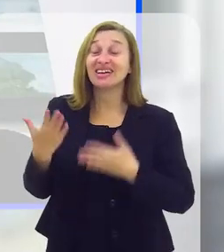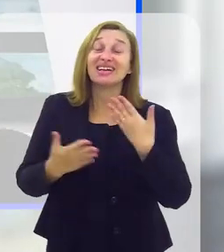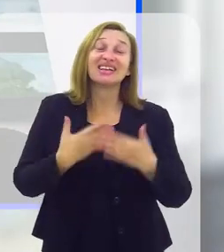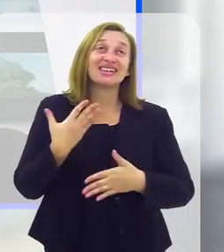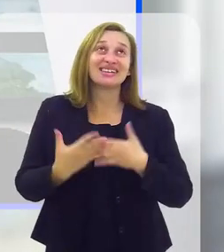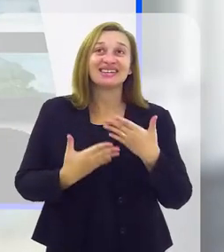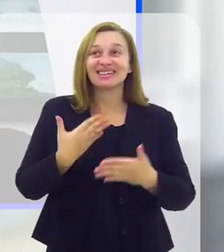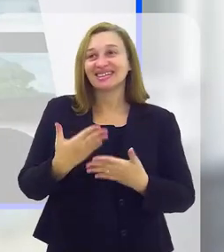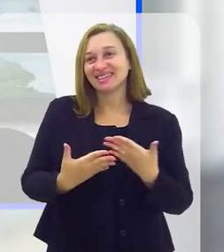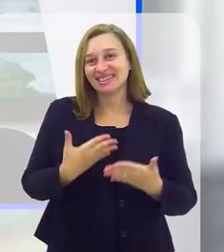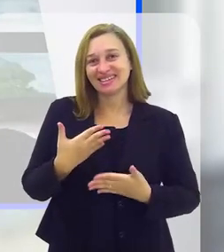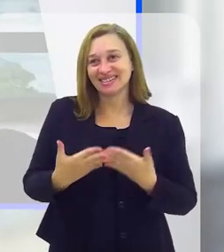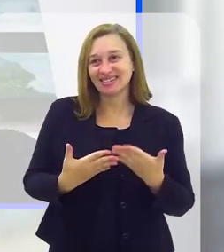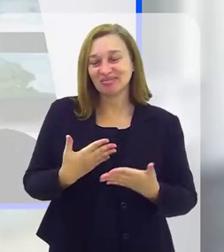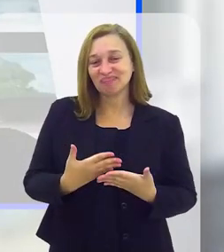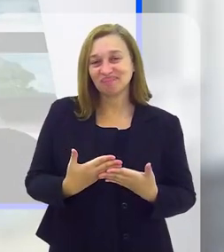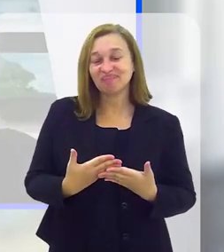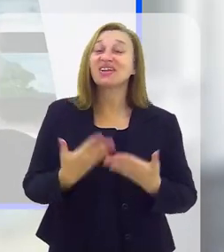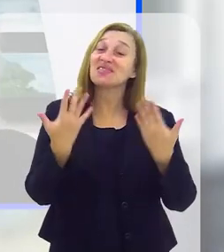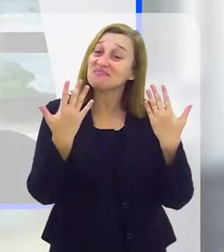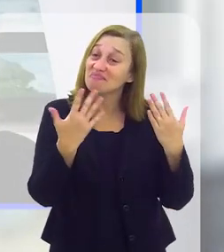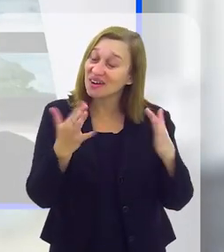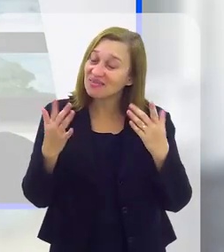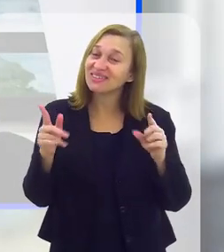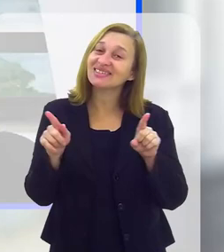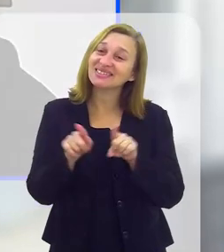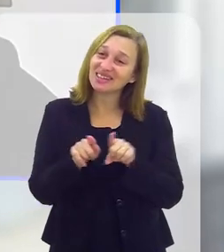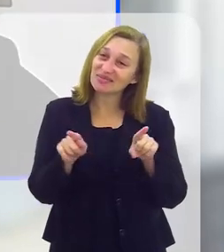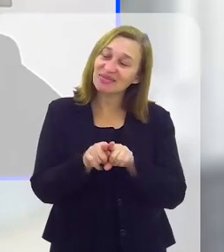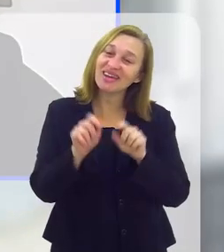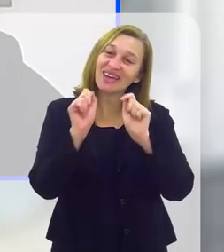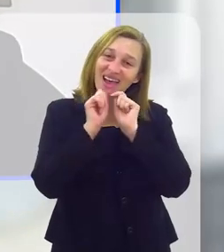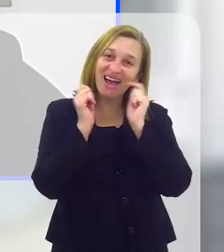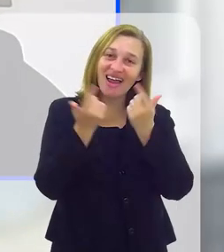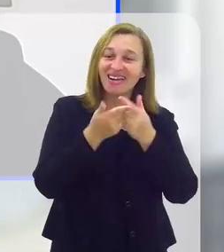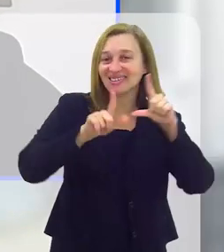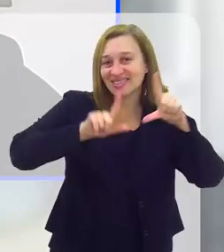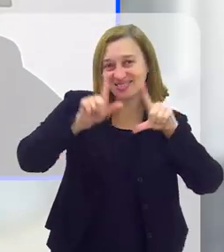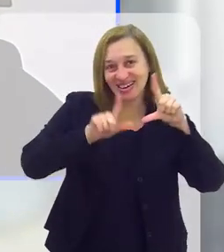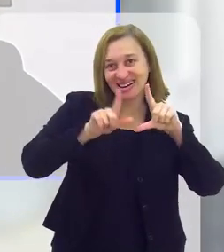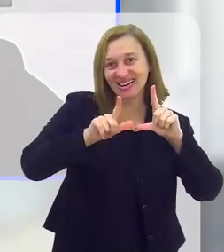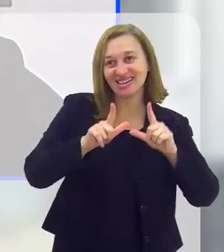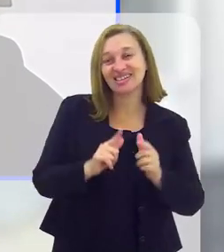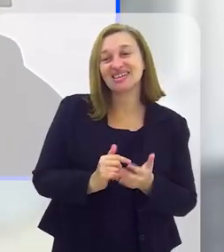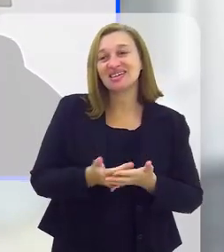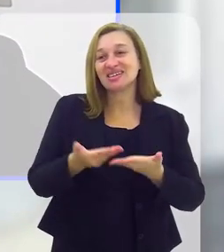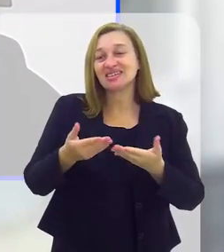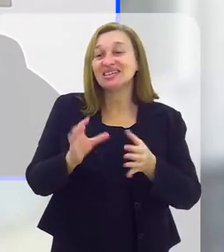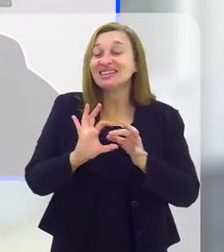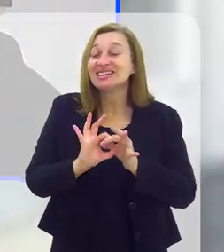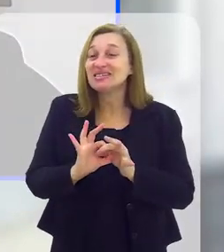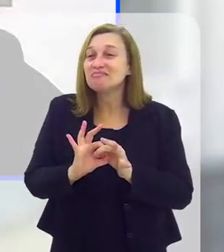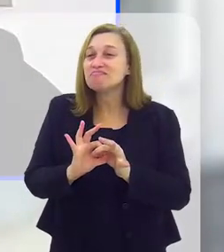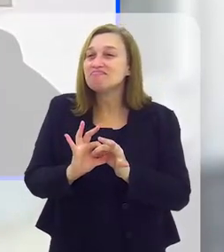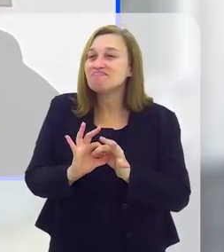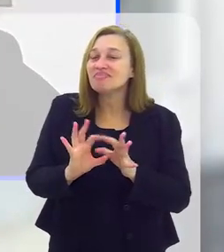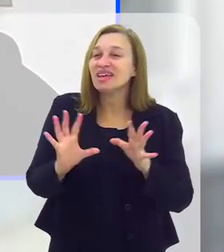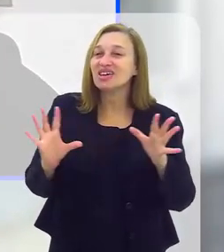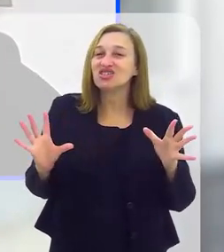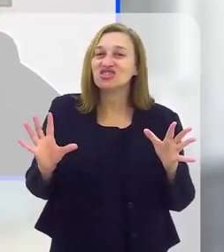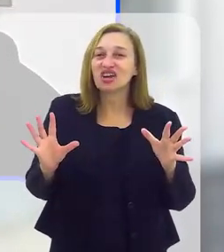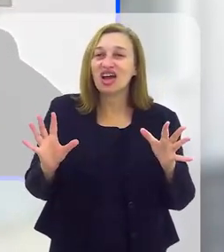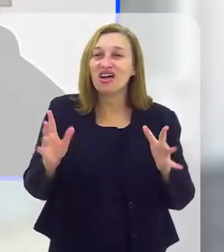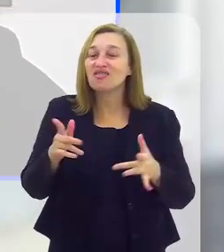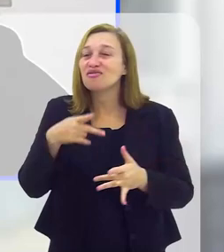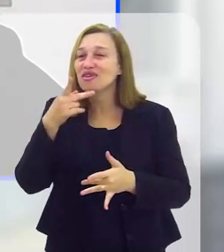então, pela sua presença também aqui. Obrigada, Vicente, foi um prazer enorme e parabenizo também